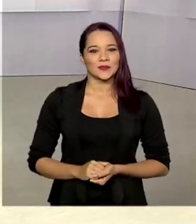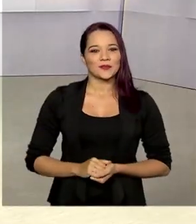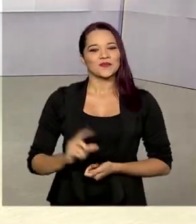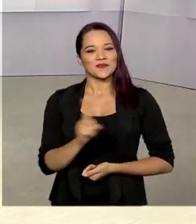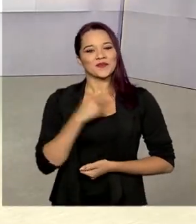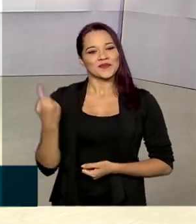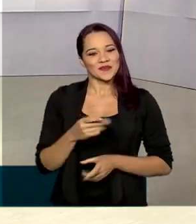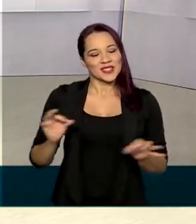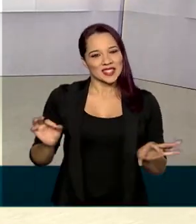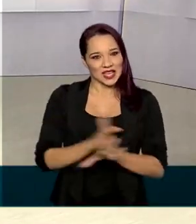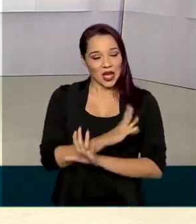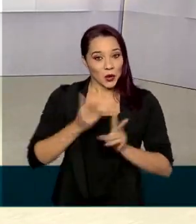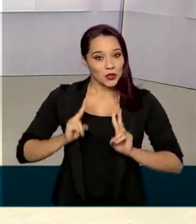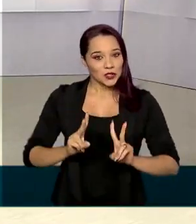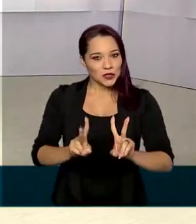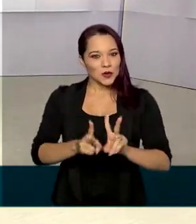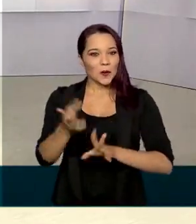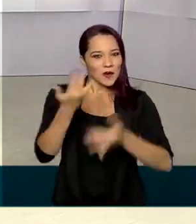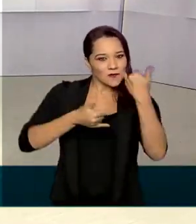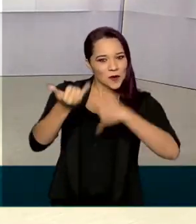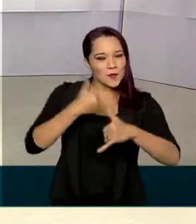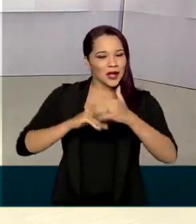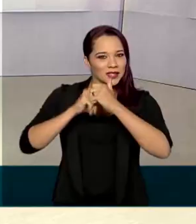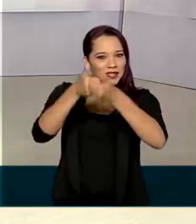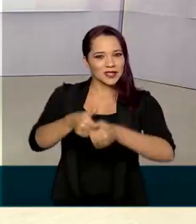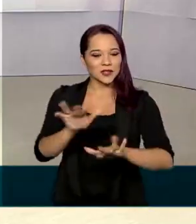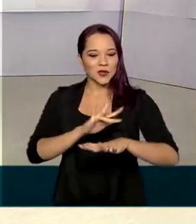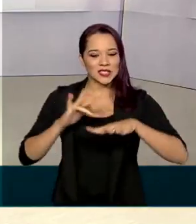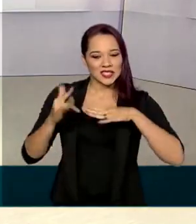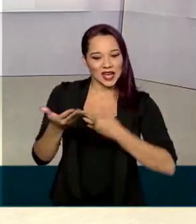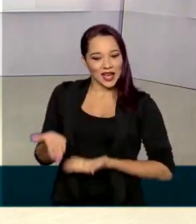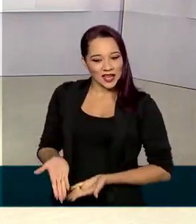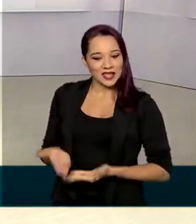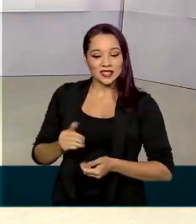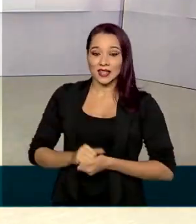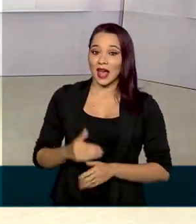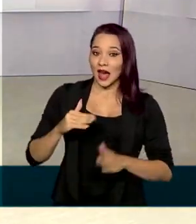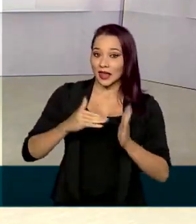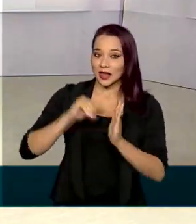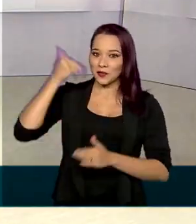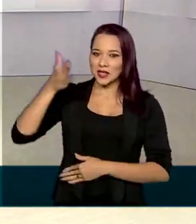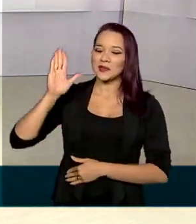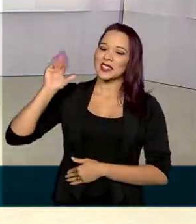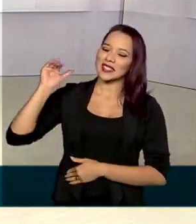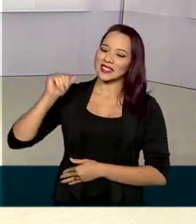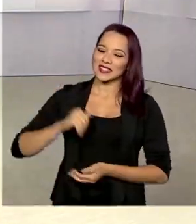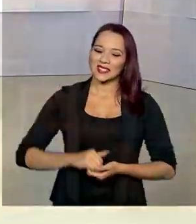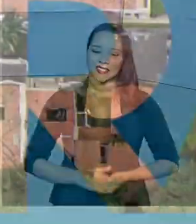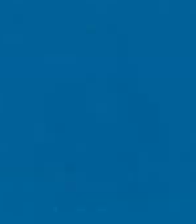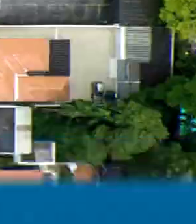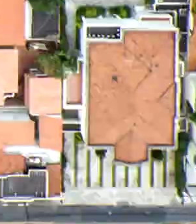A gente fica por aqui. Continue bem informado, seguindo as nossas redes sociais. Até a próxima edição. Tchau! Tchau!